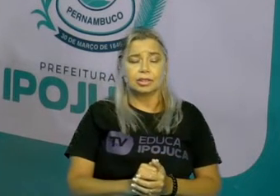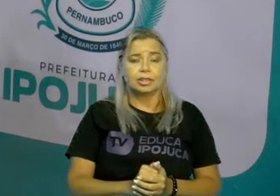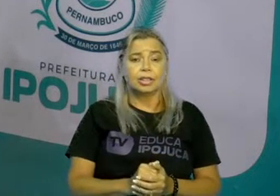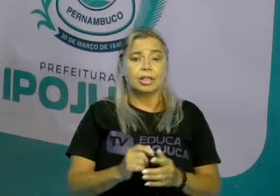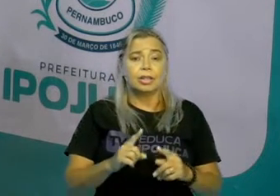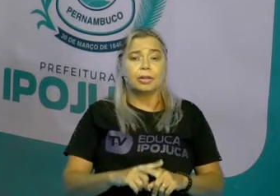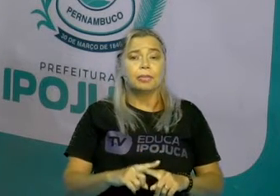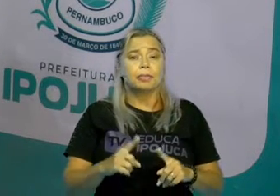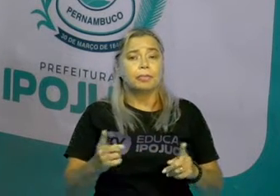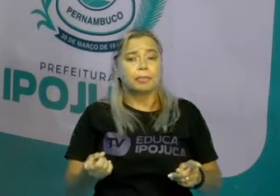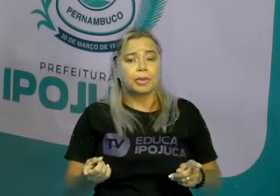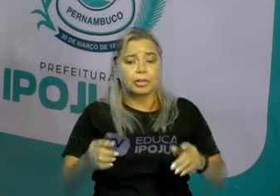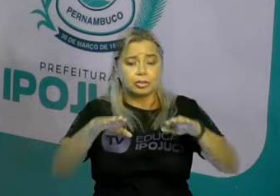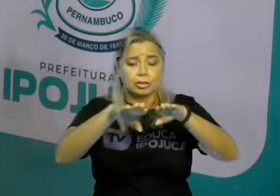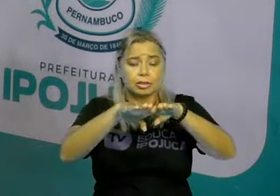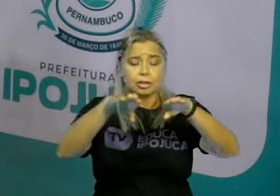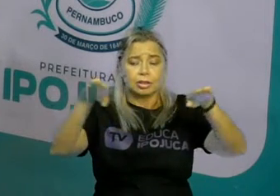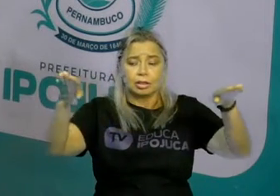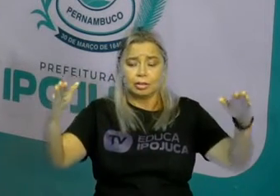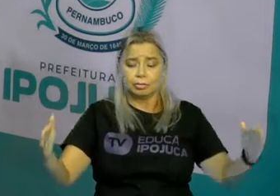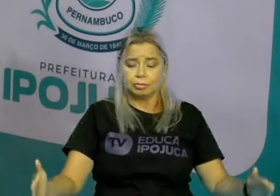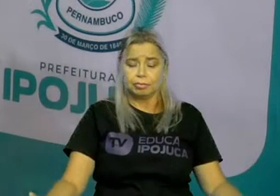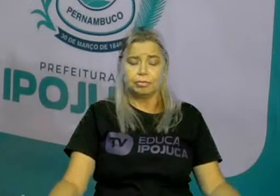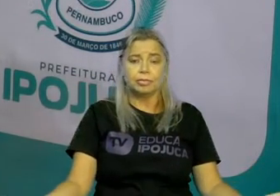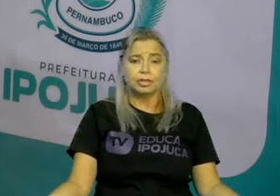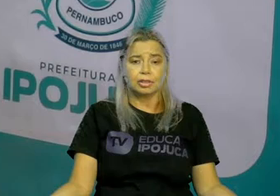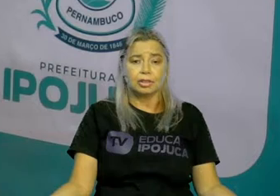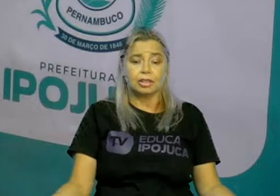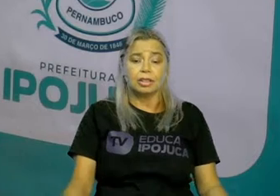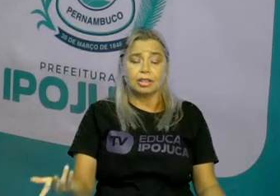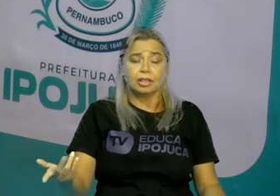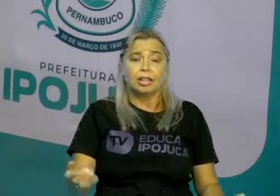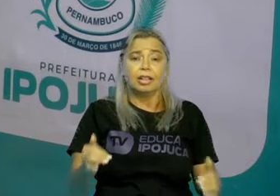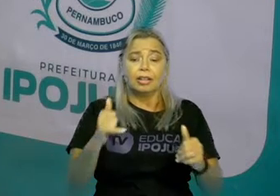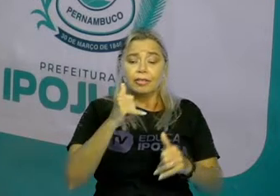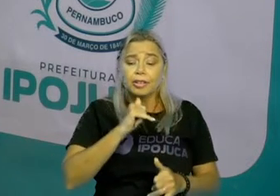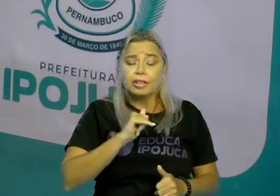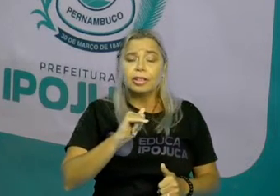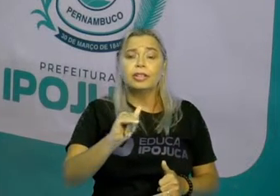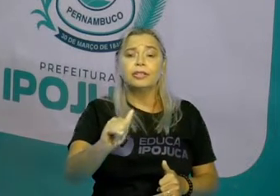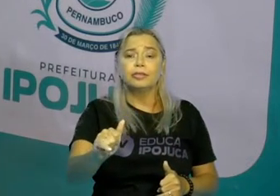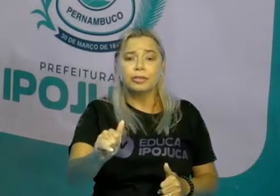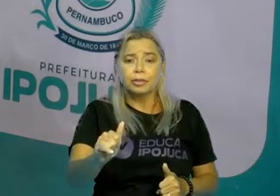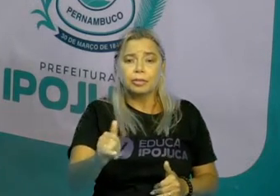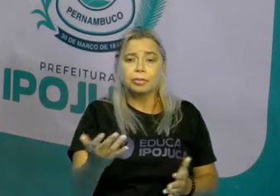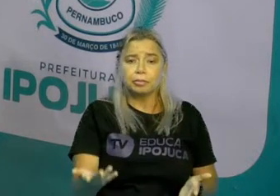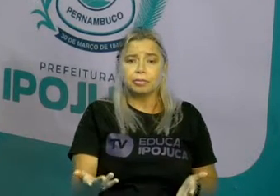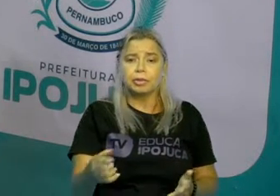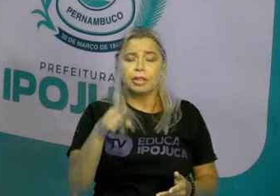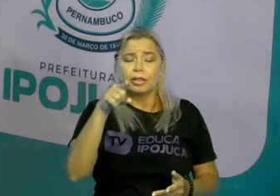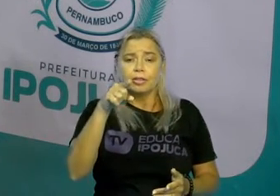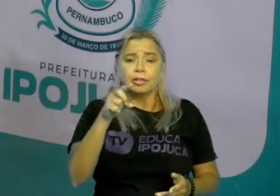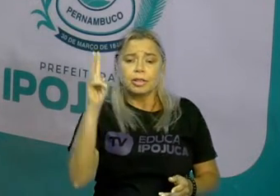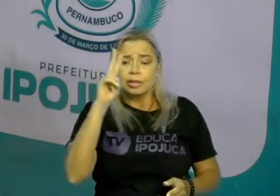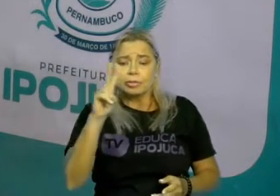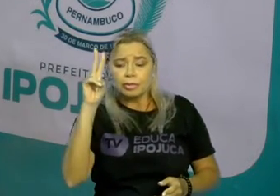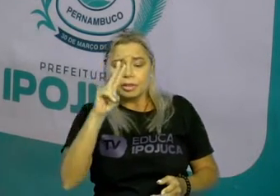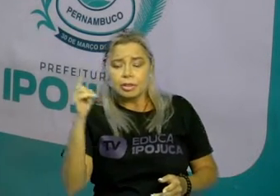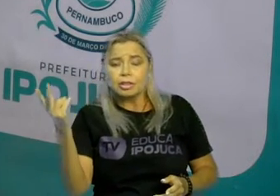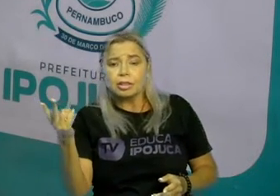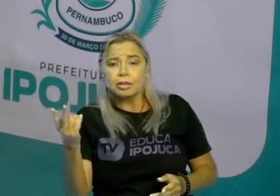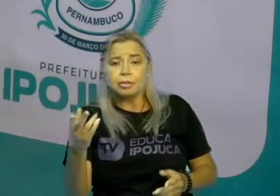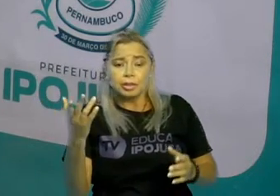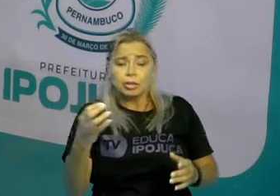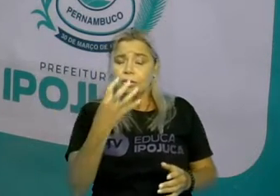referência é a mesa, que vai indicar que o cachorro está embaixo da mesa, em cima da mesa, à